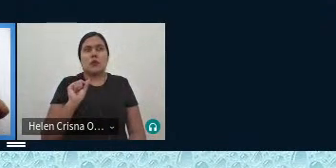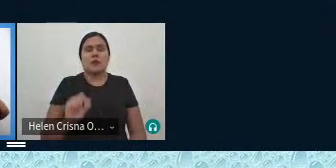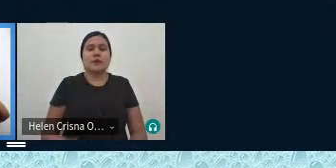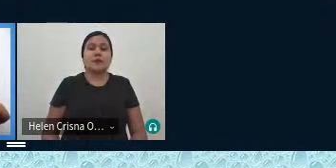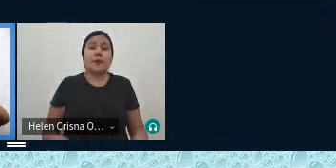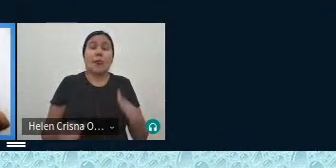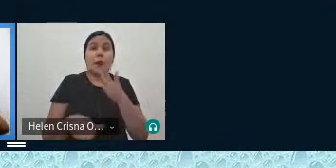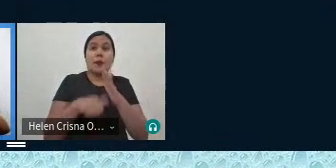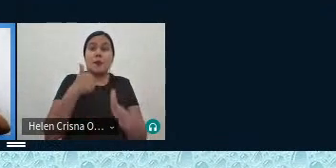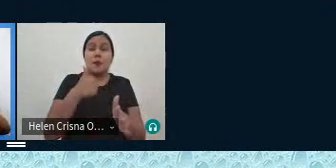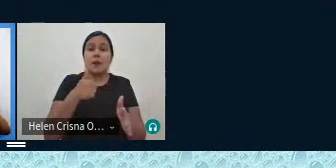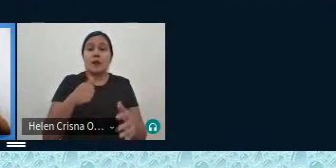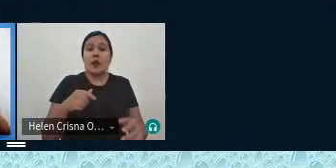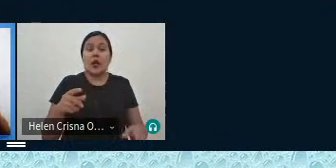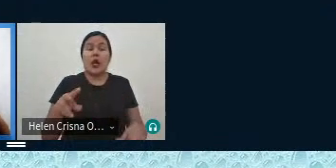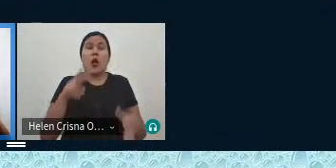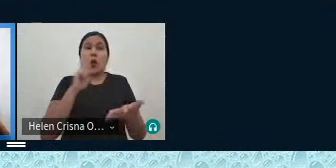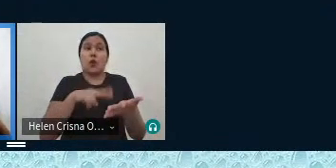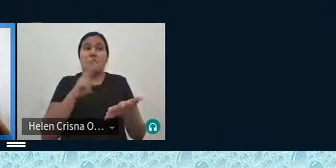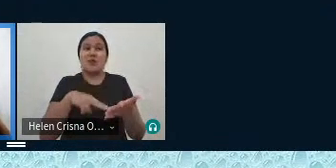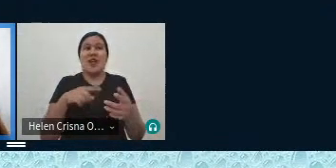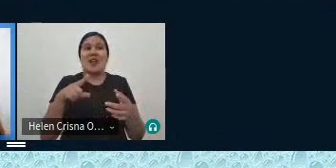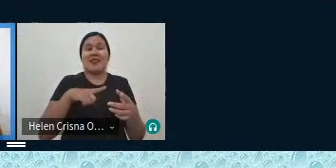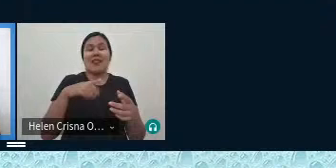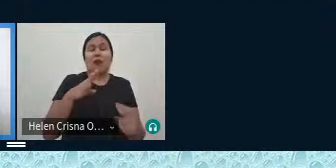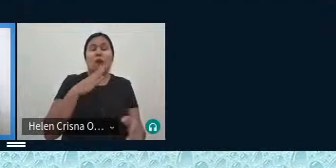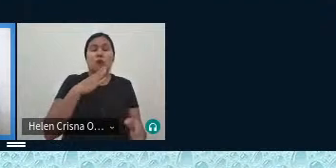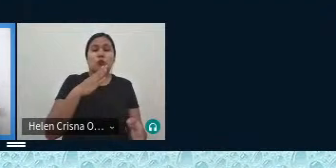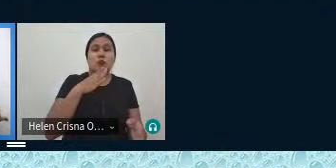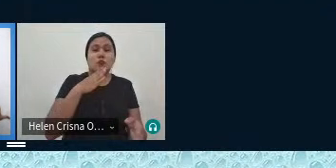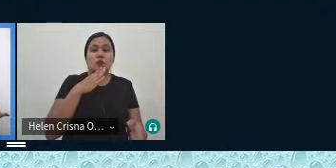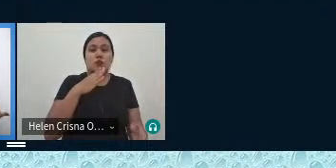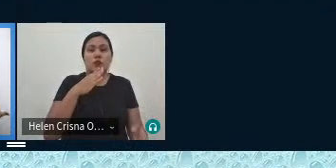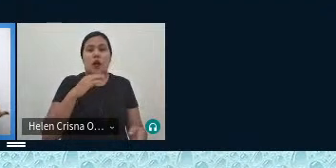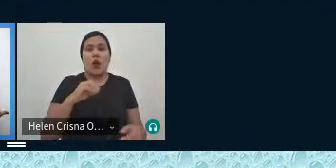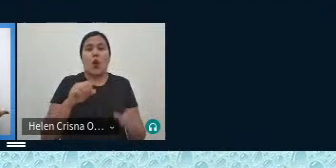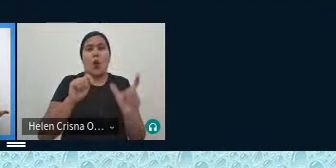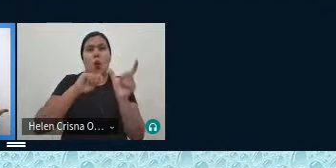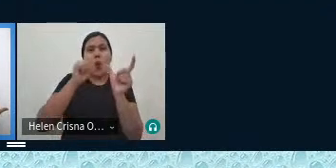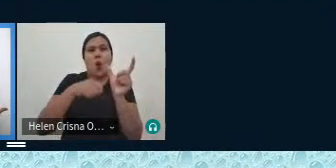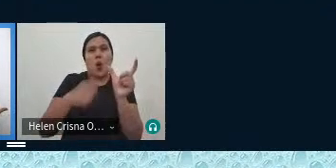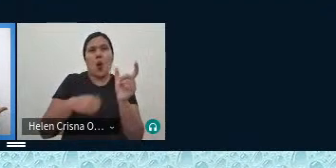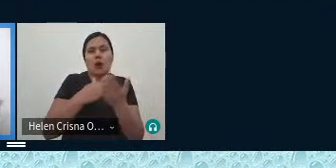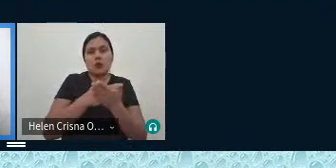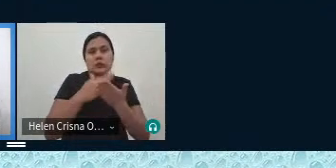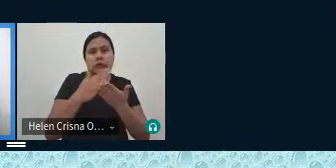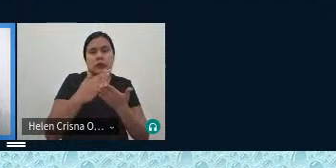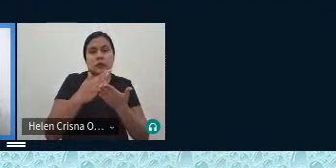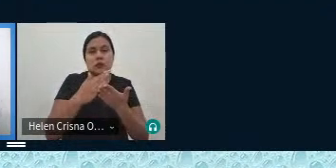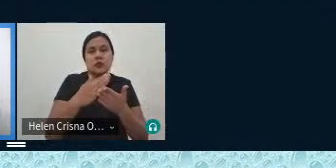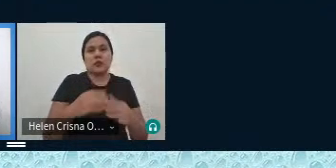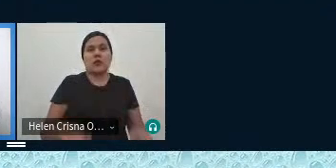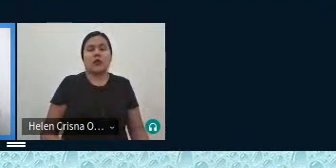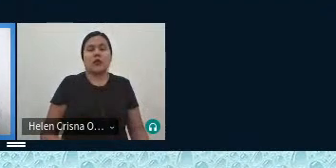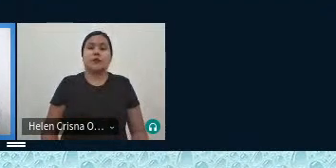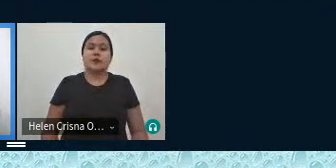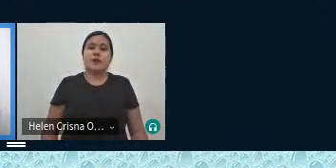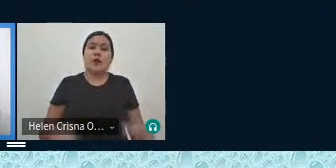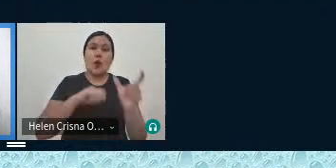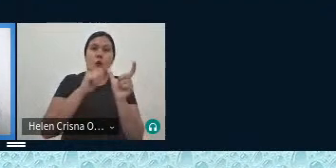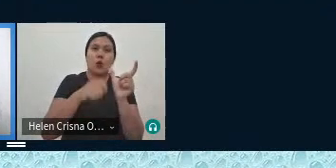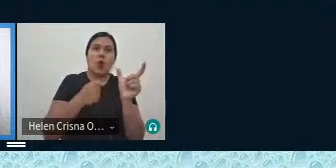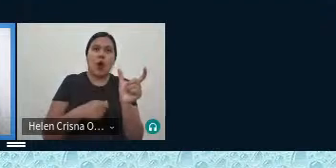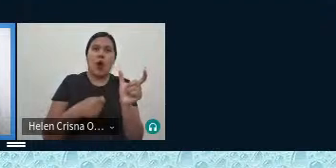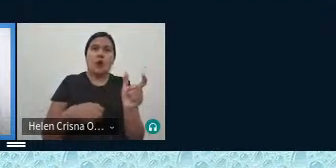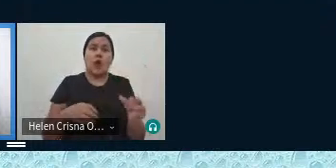o leitor tem que tomar conhecimento do glossário inicial que é o glossário que está comprometido com